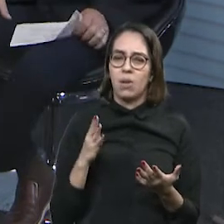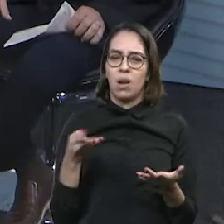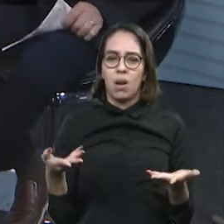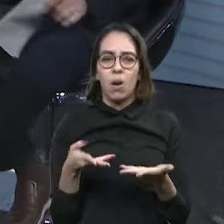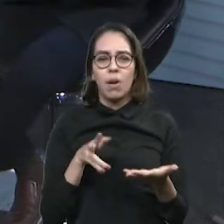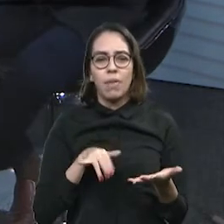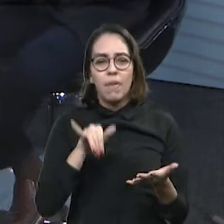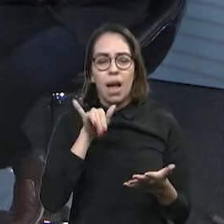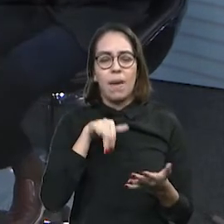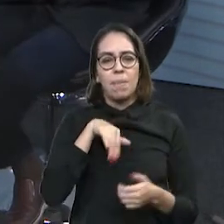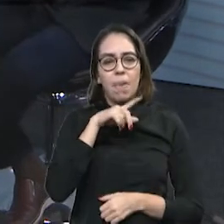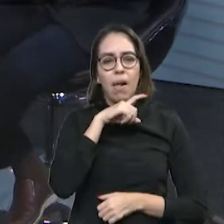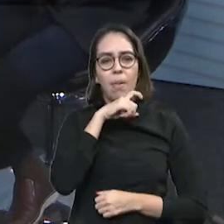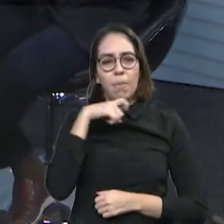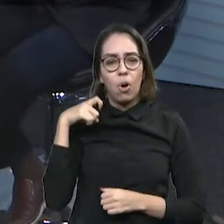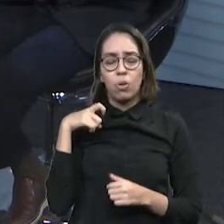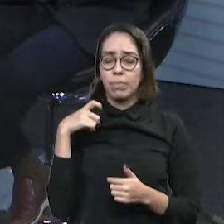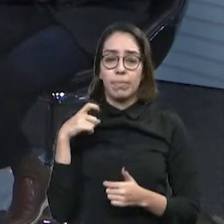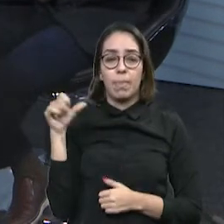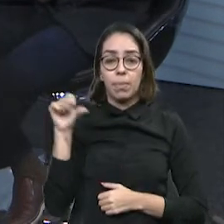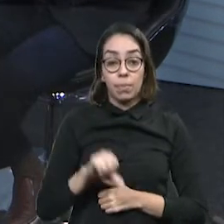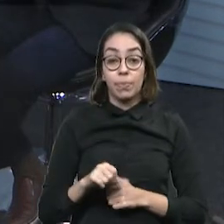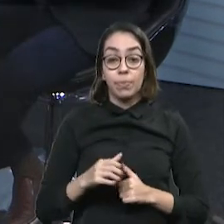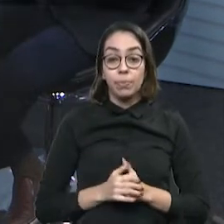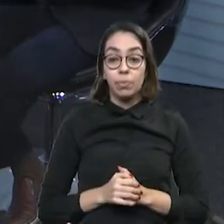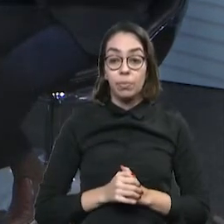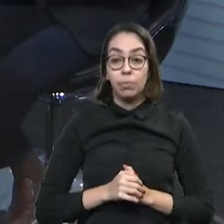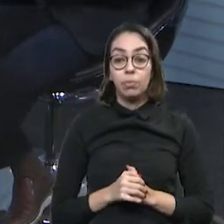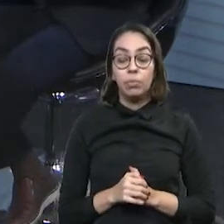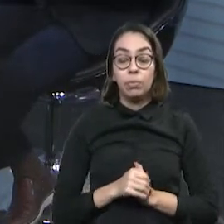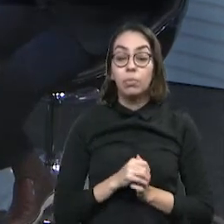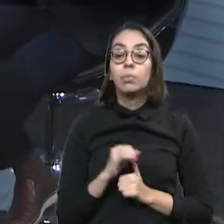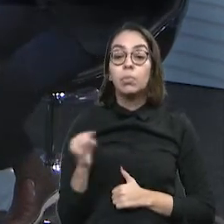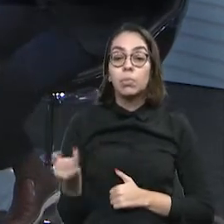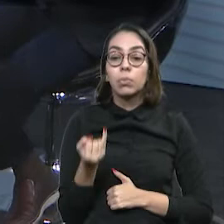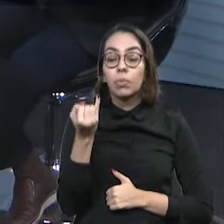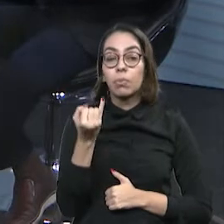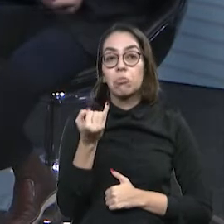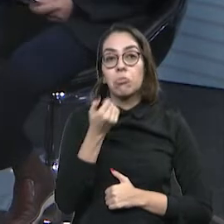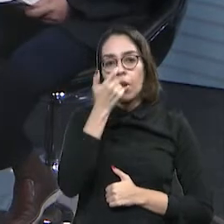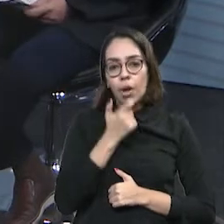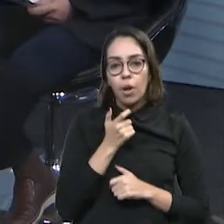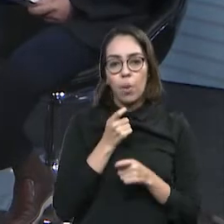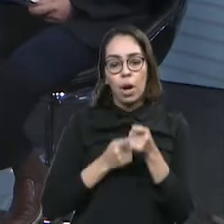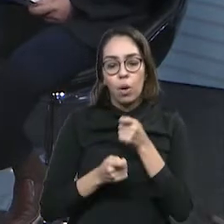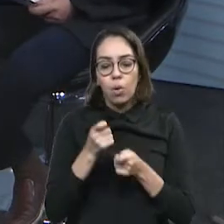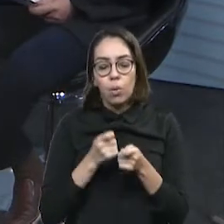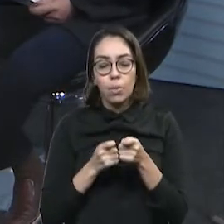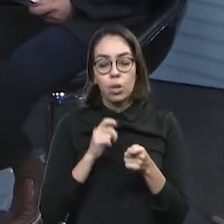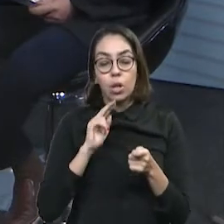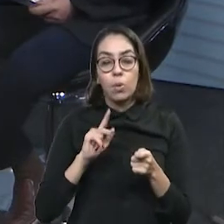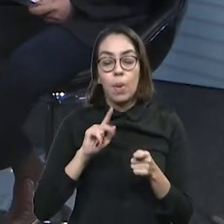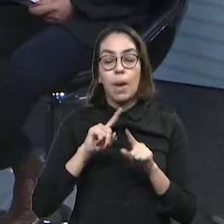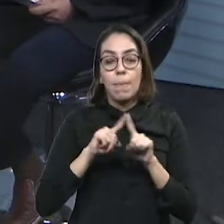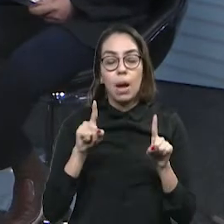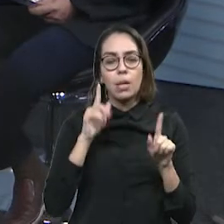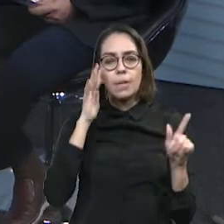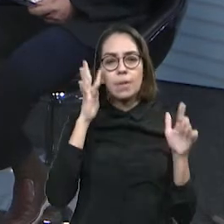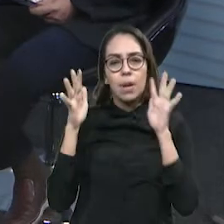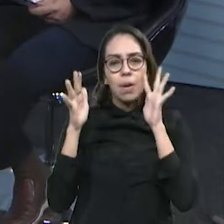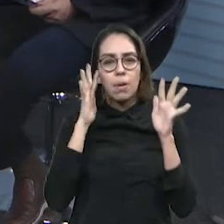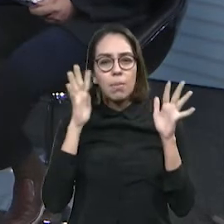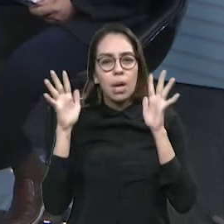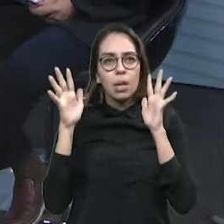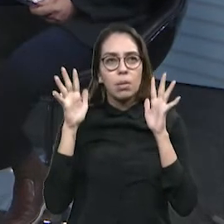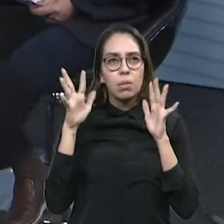esse início importante da economia brasileira. Não entendo. Eu não sou economista, mas eu raciocino dentro da lógica. E eu vi